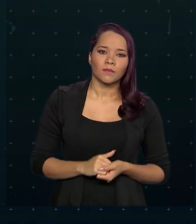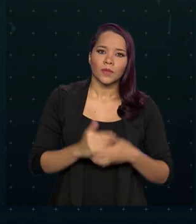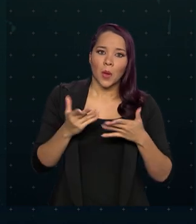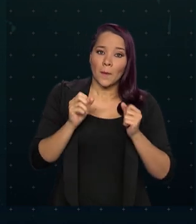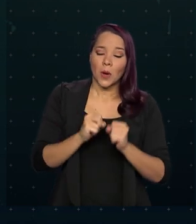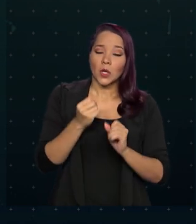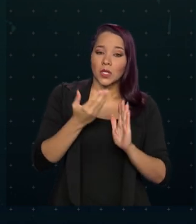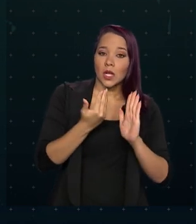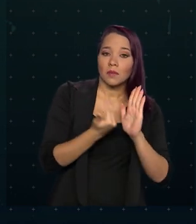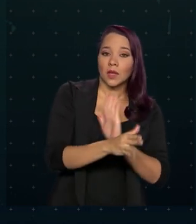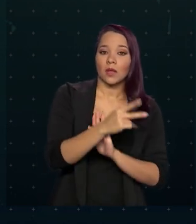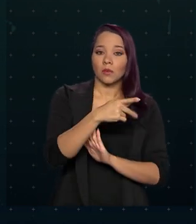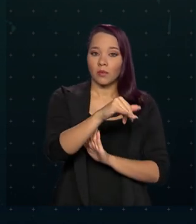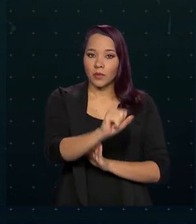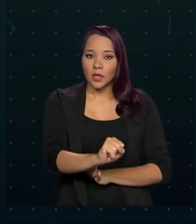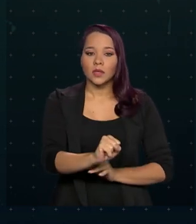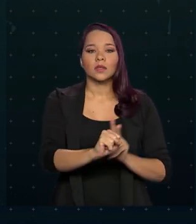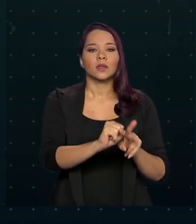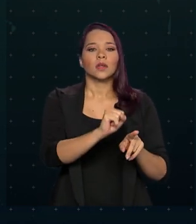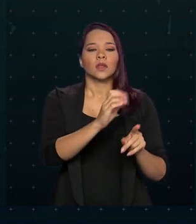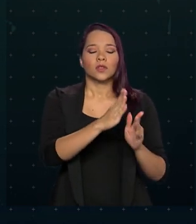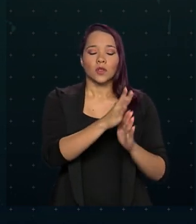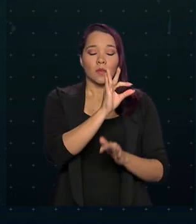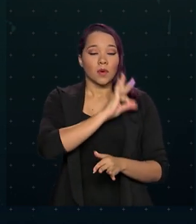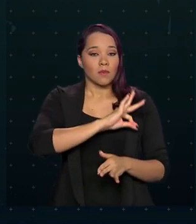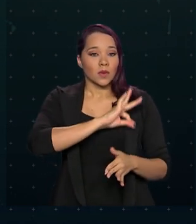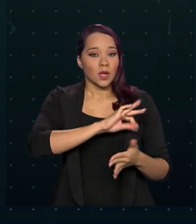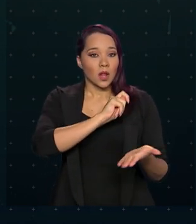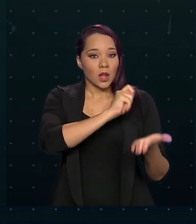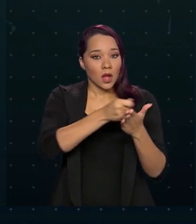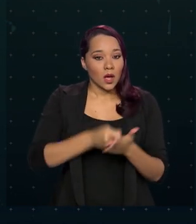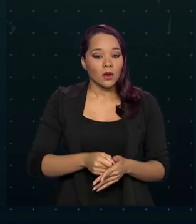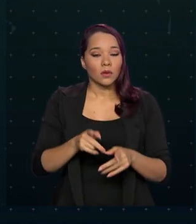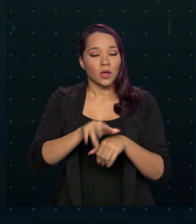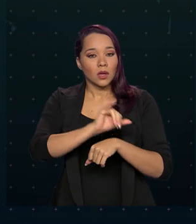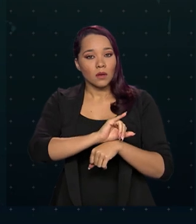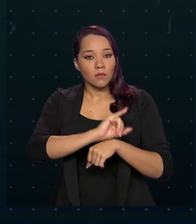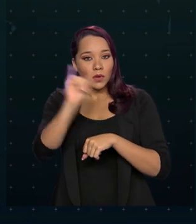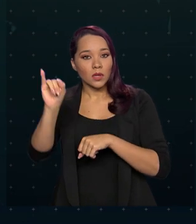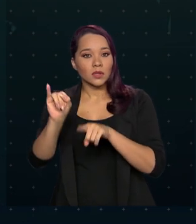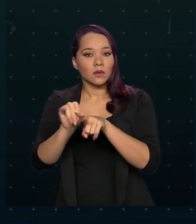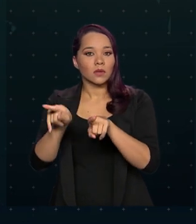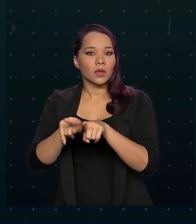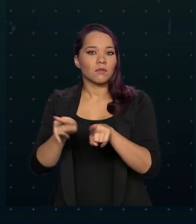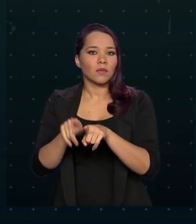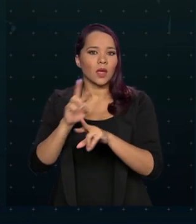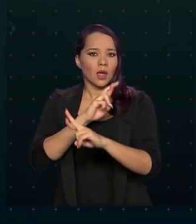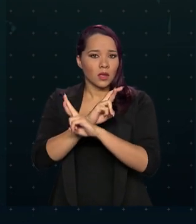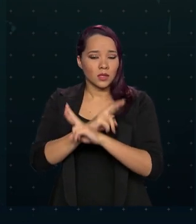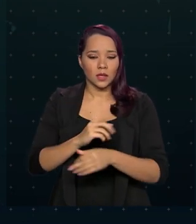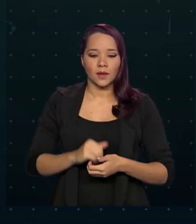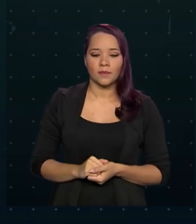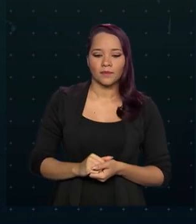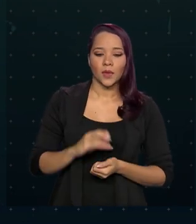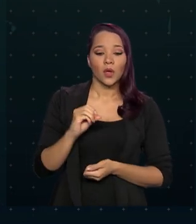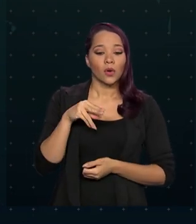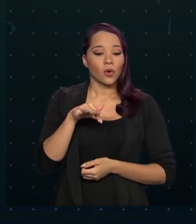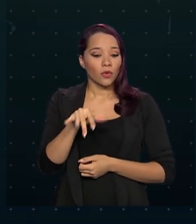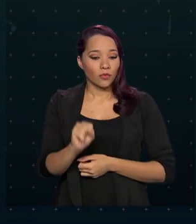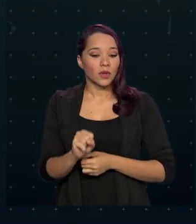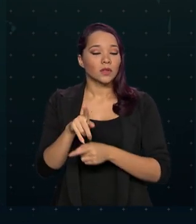serão eliminados o PIS-PASEP sobre a folha de pagamentos, importação e receita e a COFINS sobre a